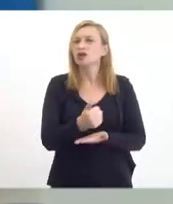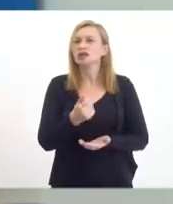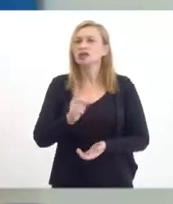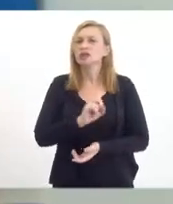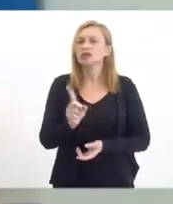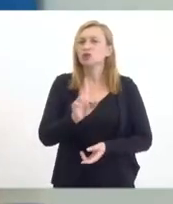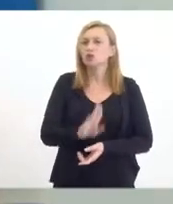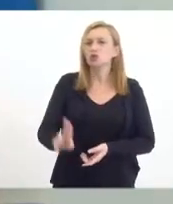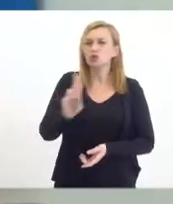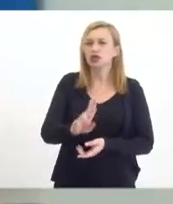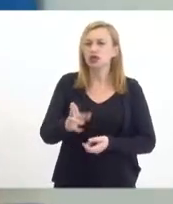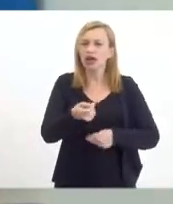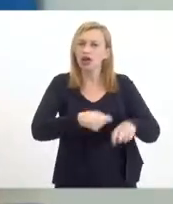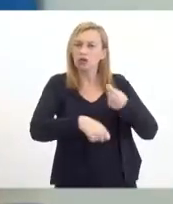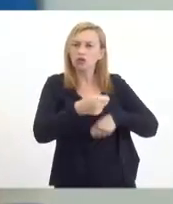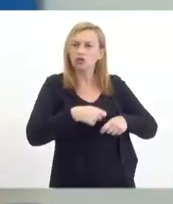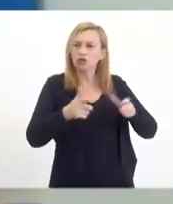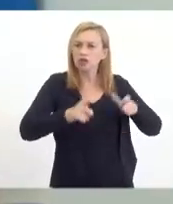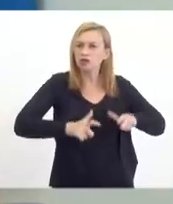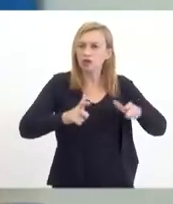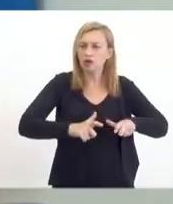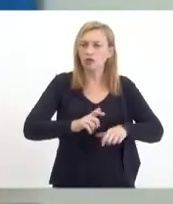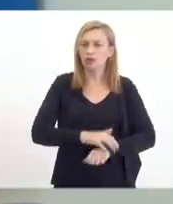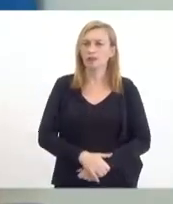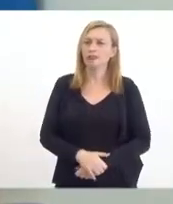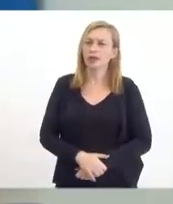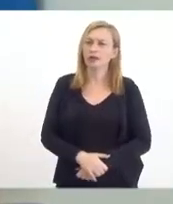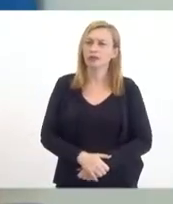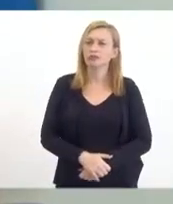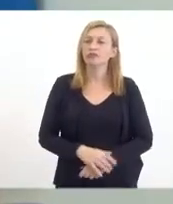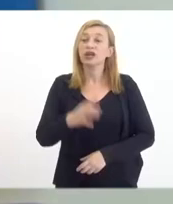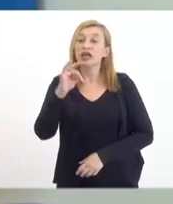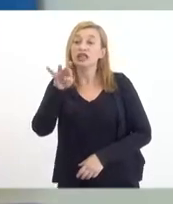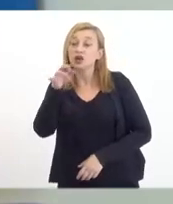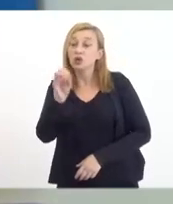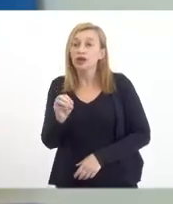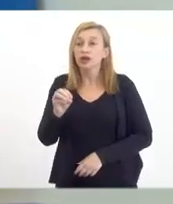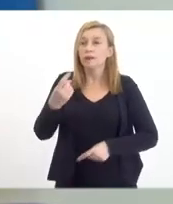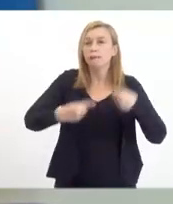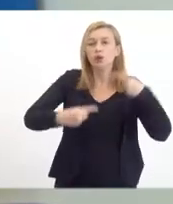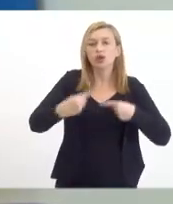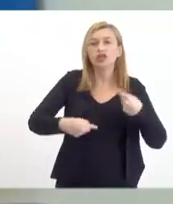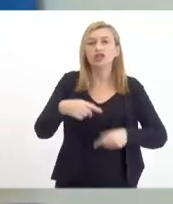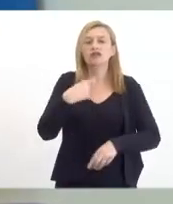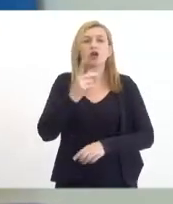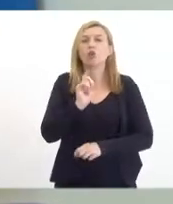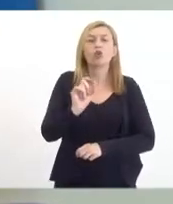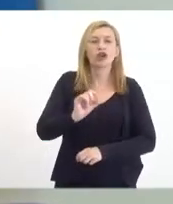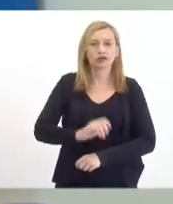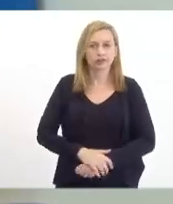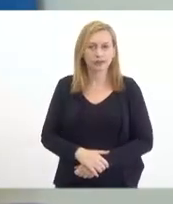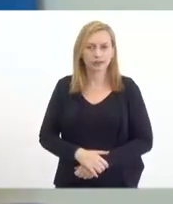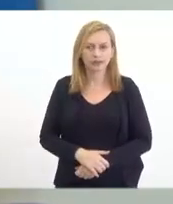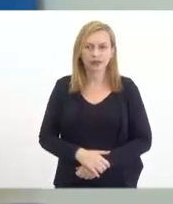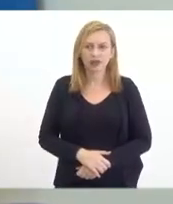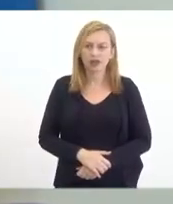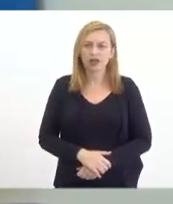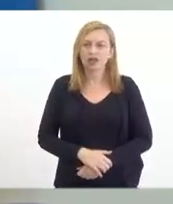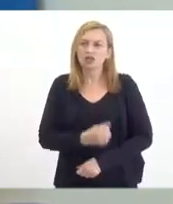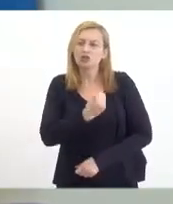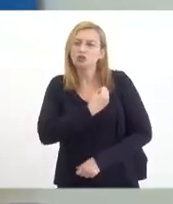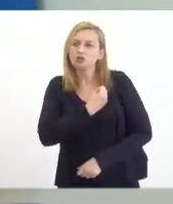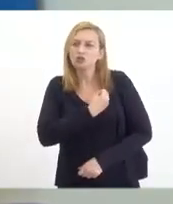a economia local. A tese da teoria da economia política quer dizer que essa abundância de